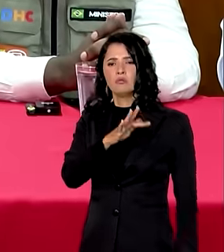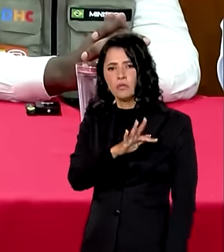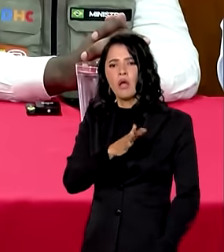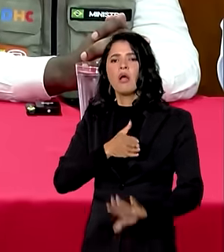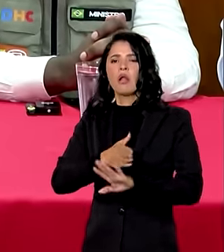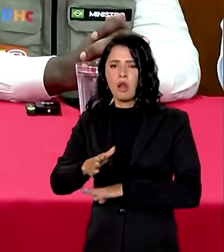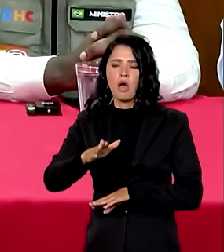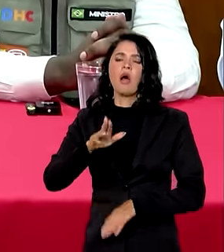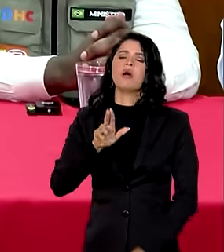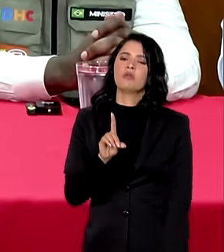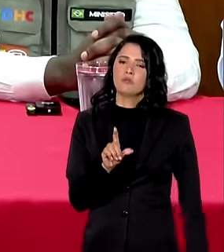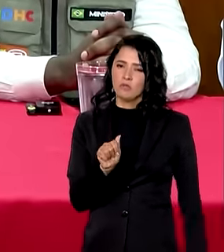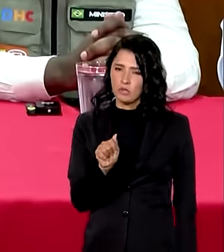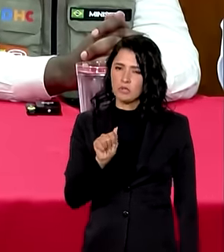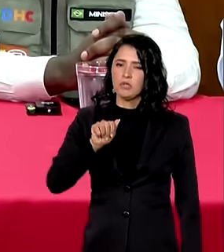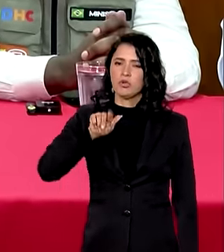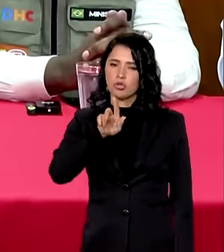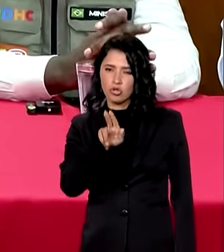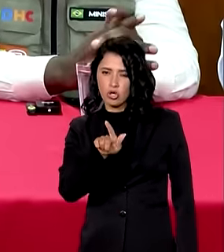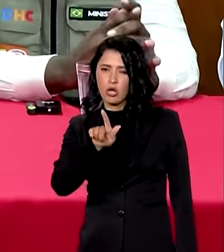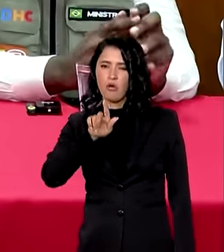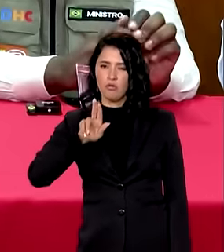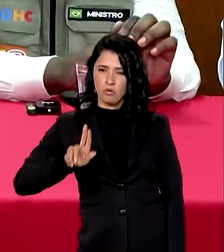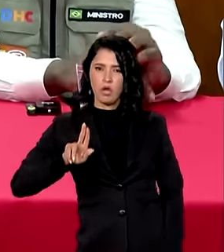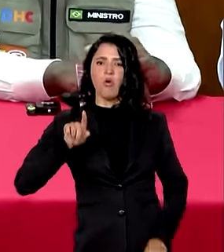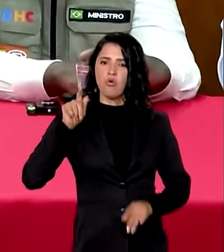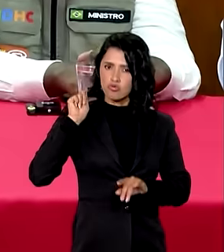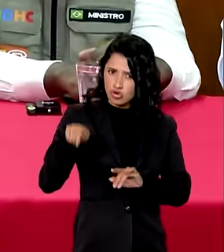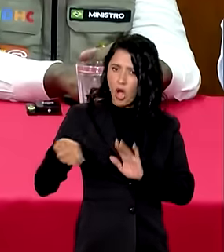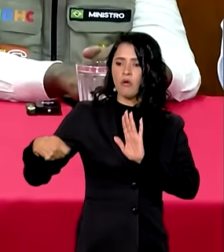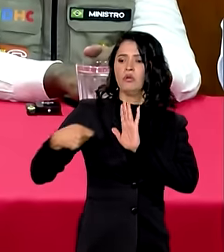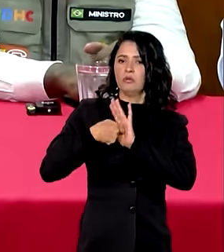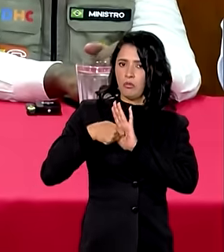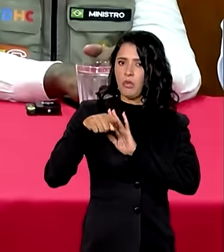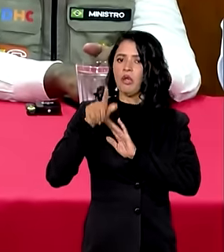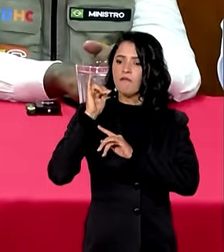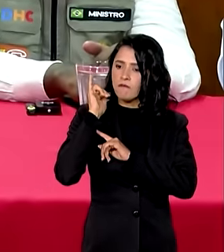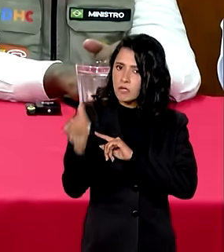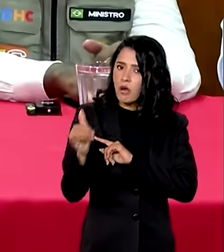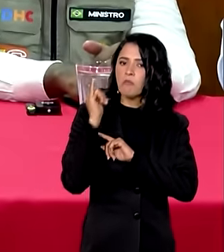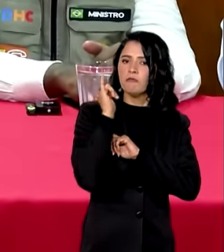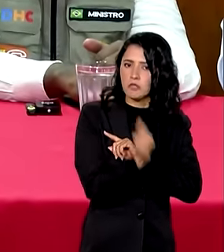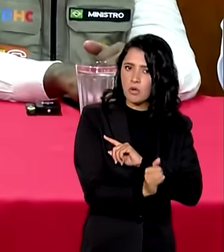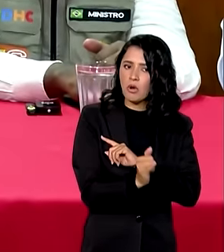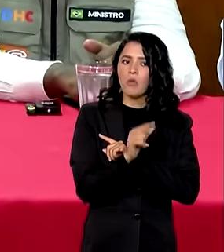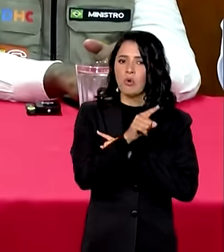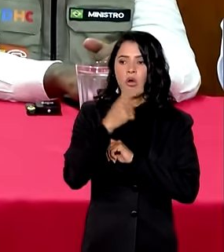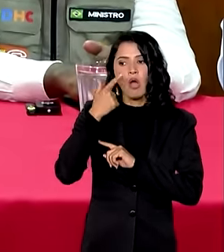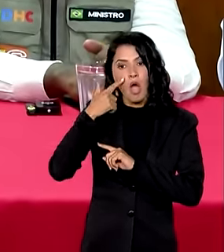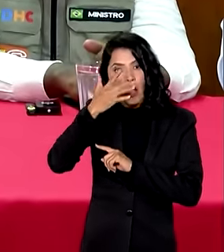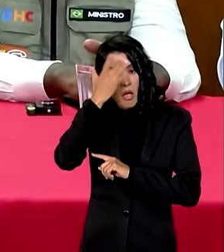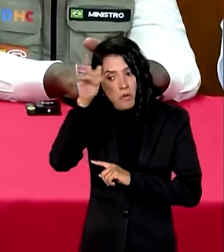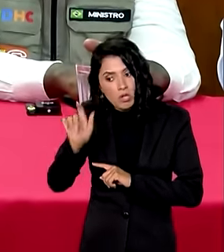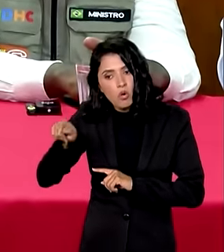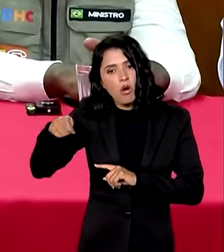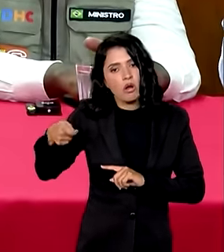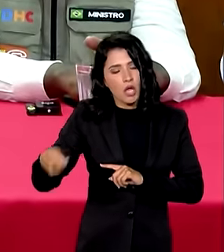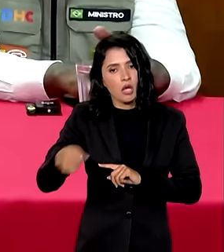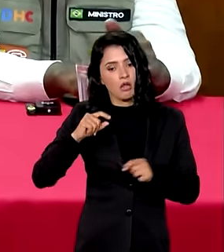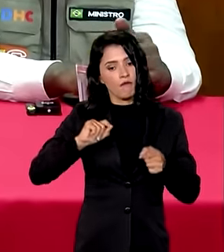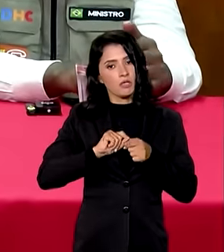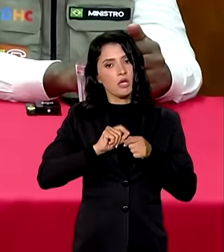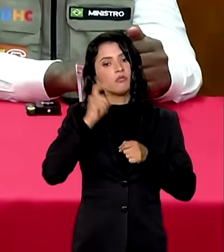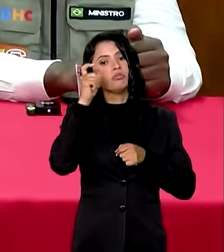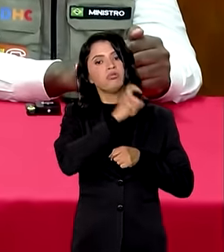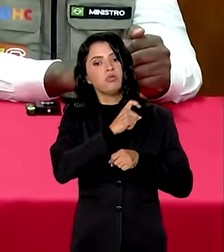Advocacia Geral da União, e vamos agir com rigor para identificar quem está produzindo e quem está fazendo isso.